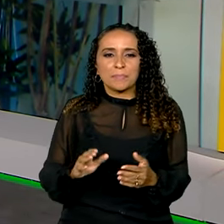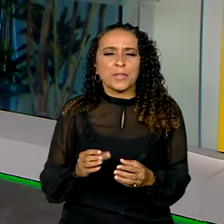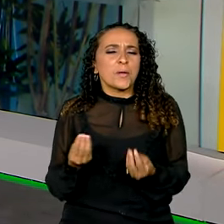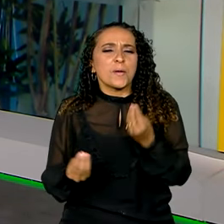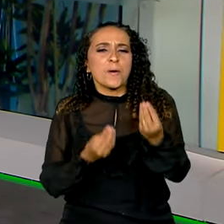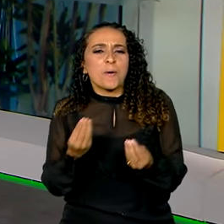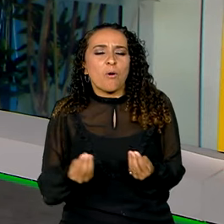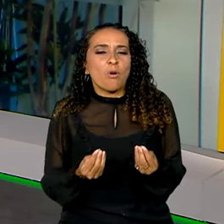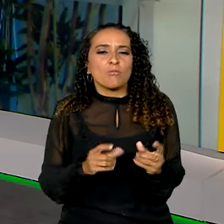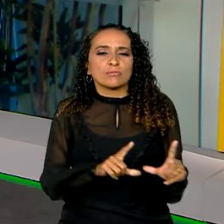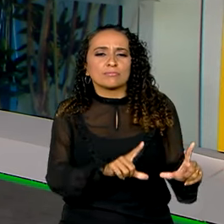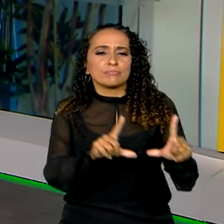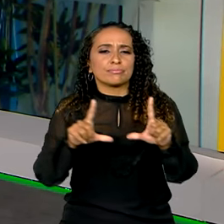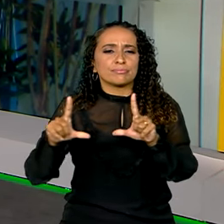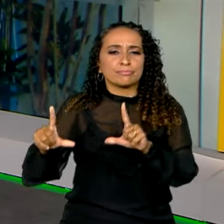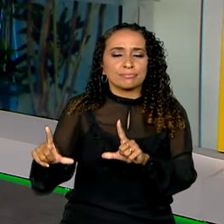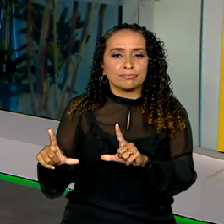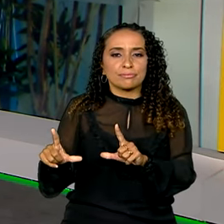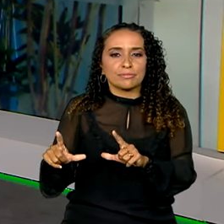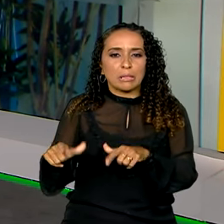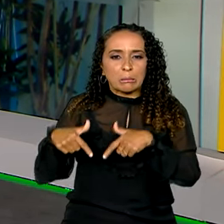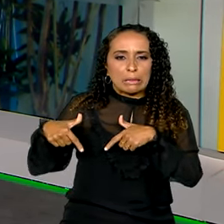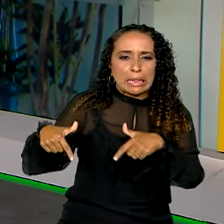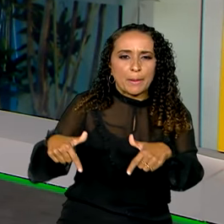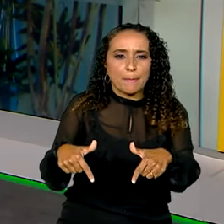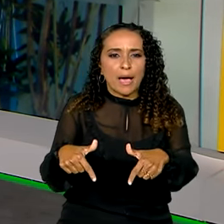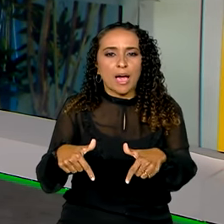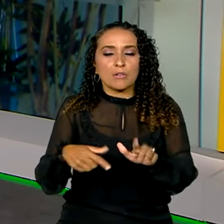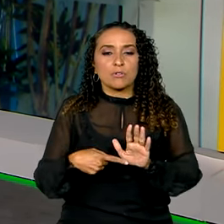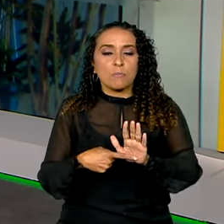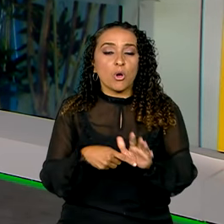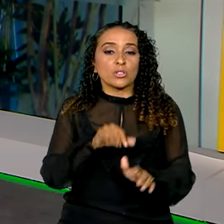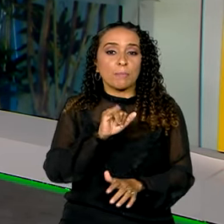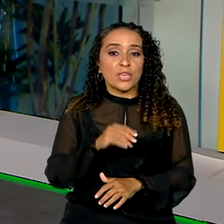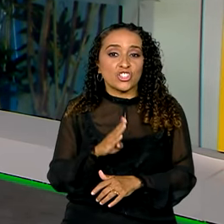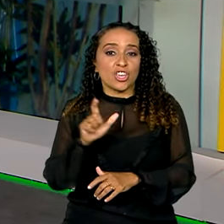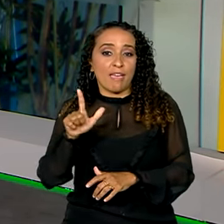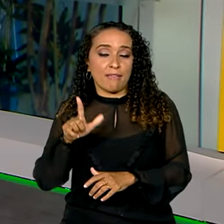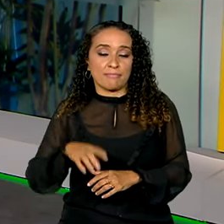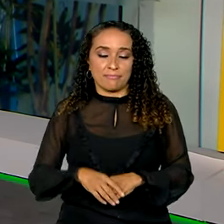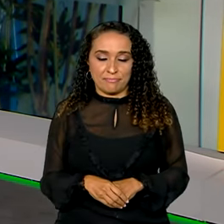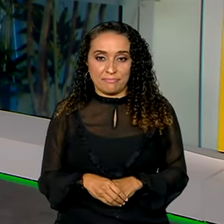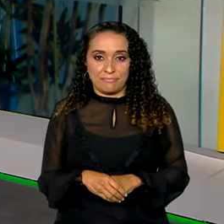Conta pra gente aí qual a fotografia do mercado de trabalho que o IBGE nos traz.